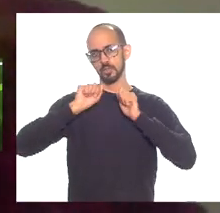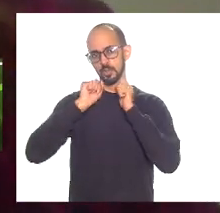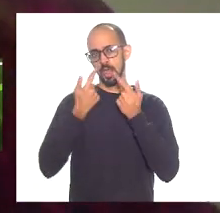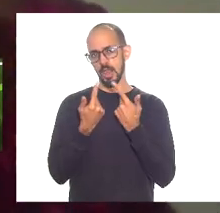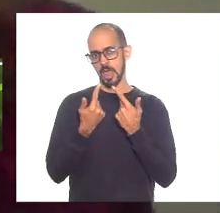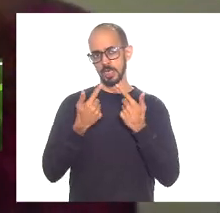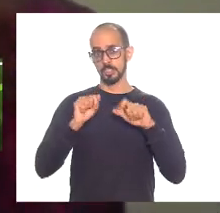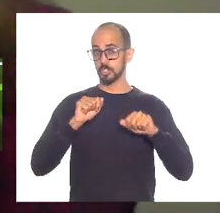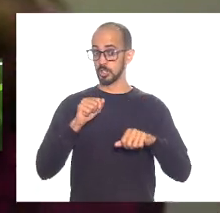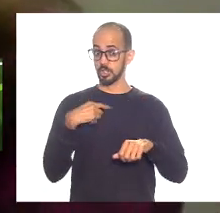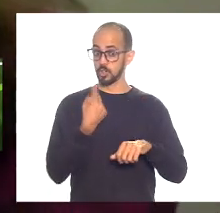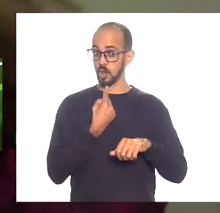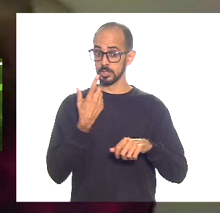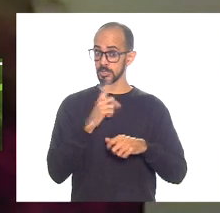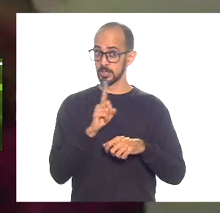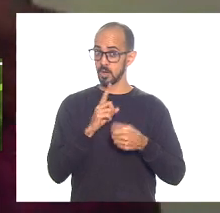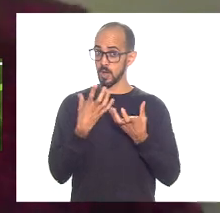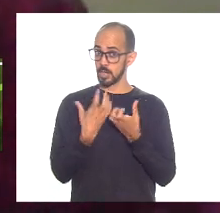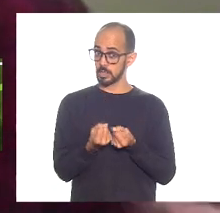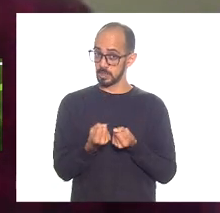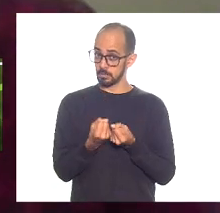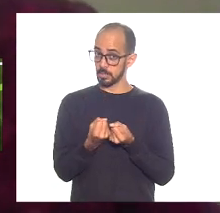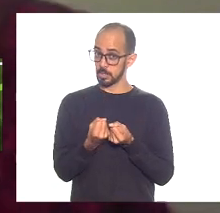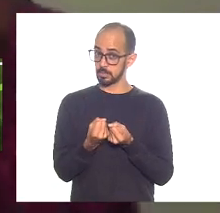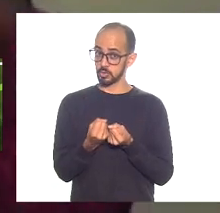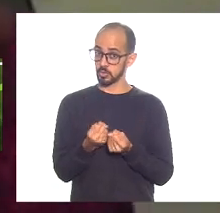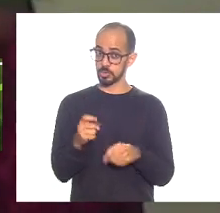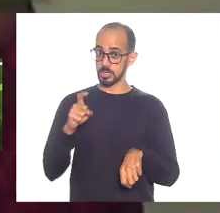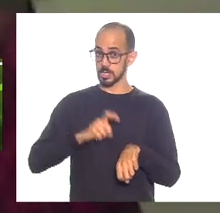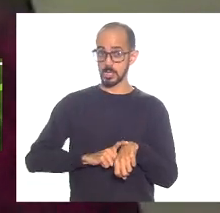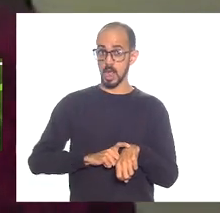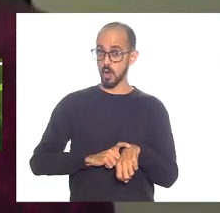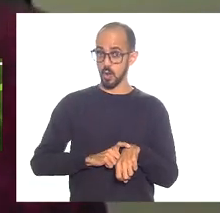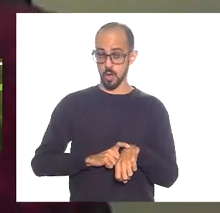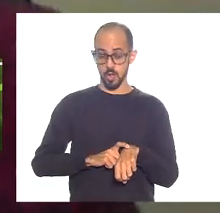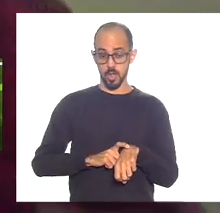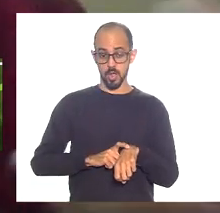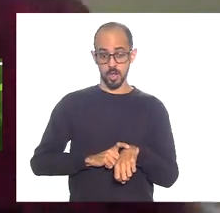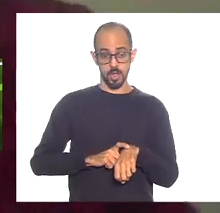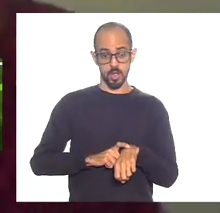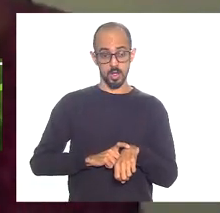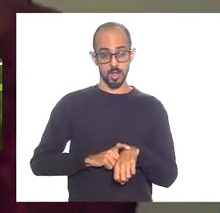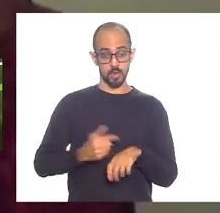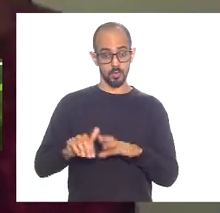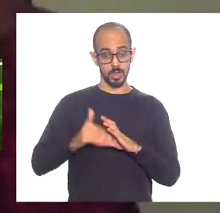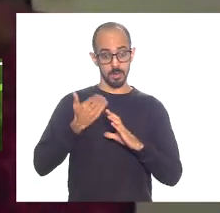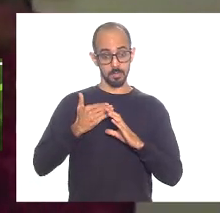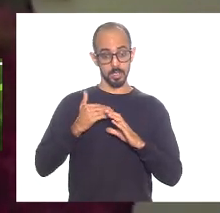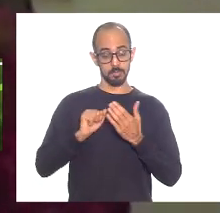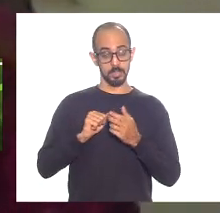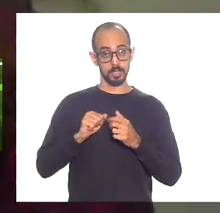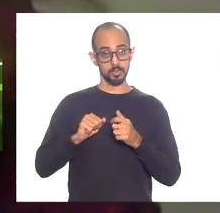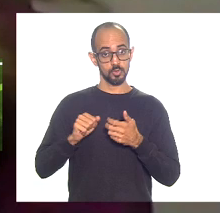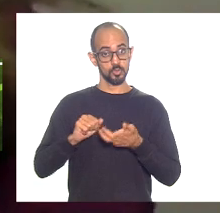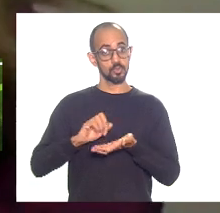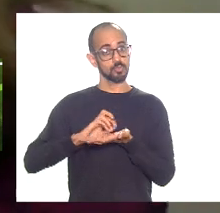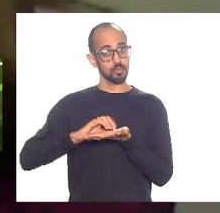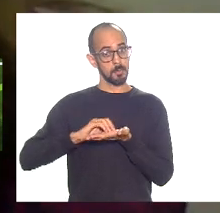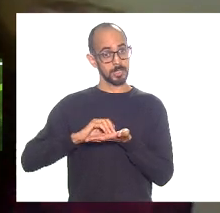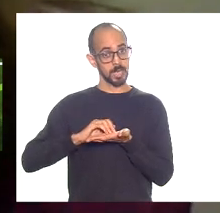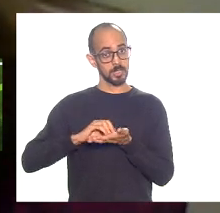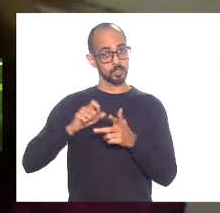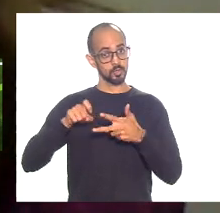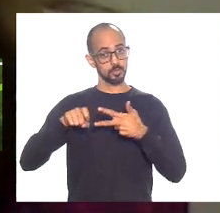receba de um dia para o outro o encaminhamento de uma mensagem do executivo para se